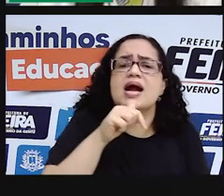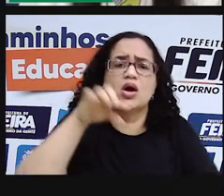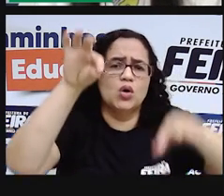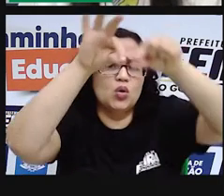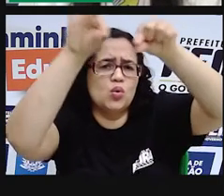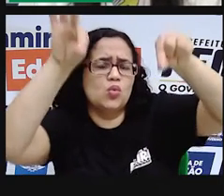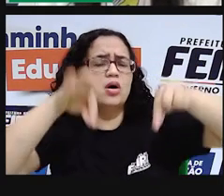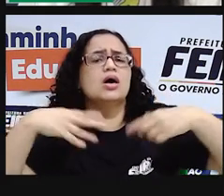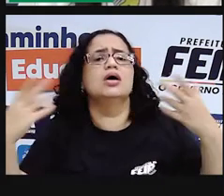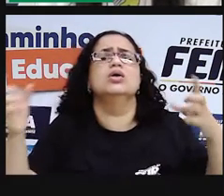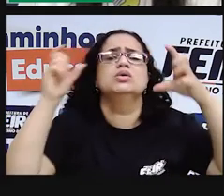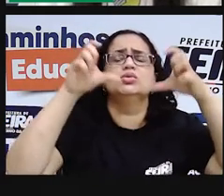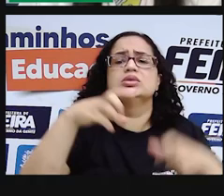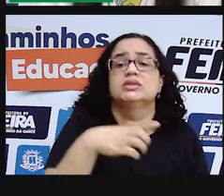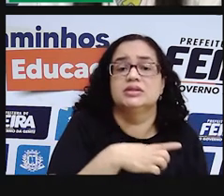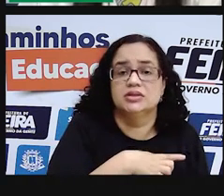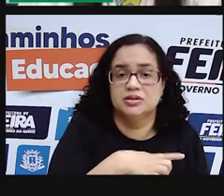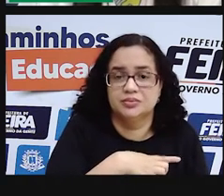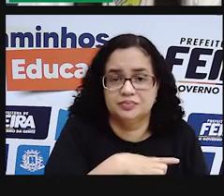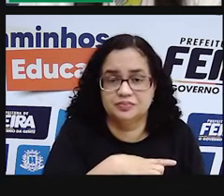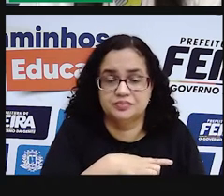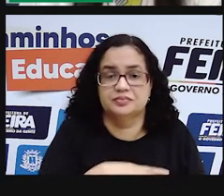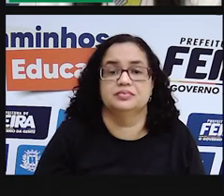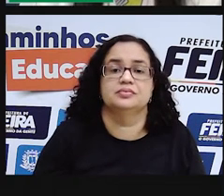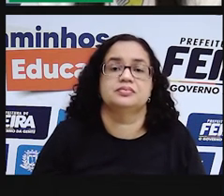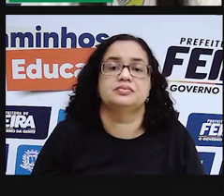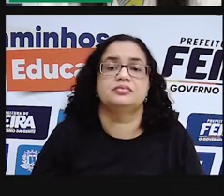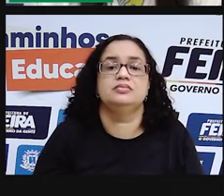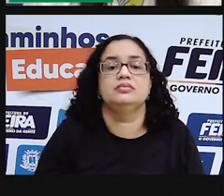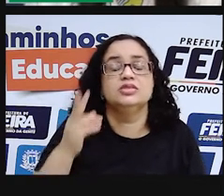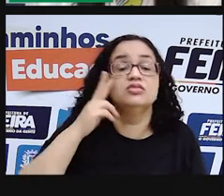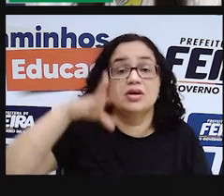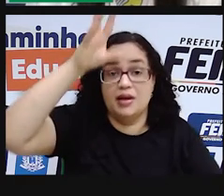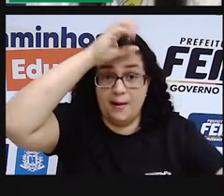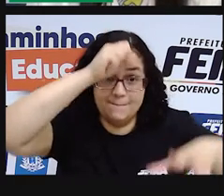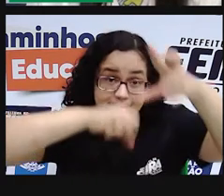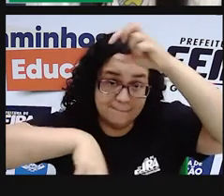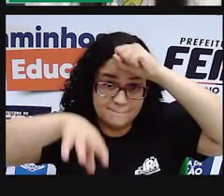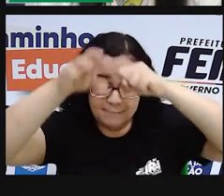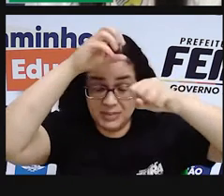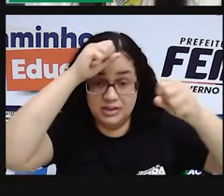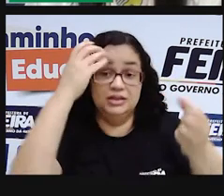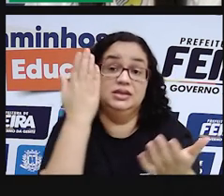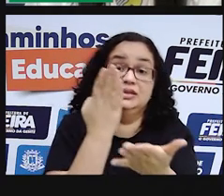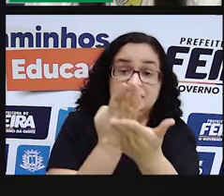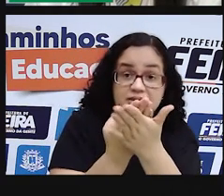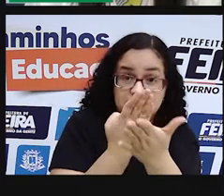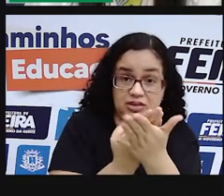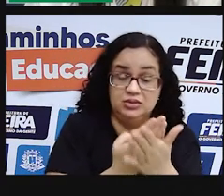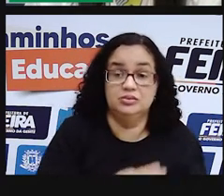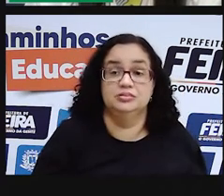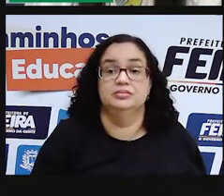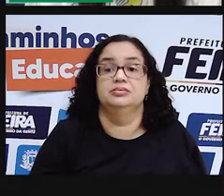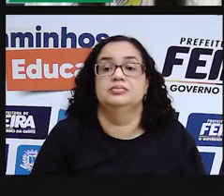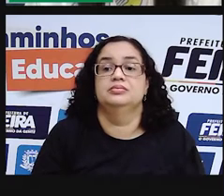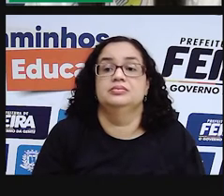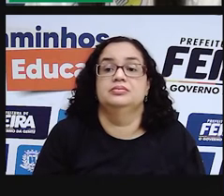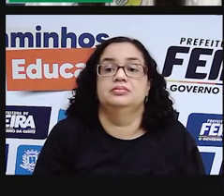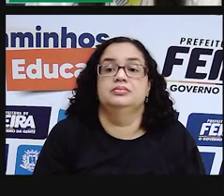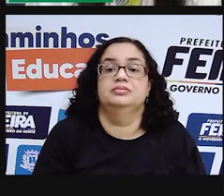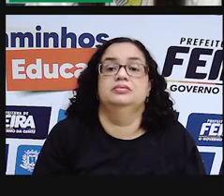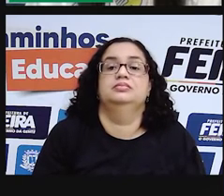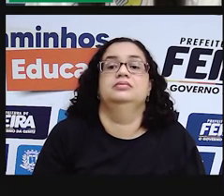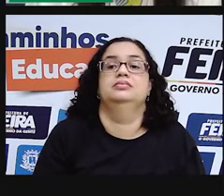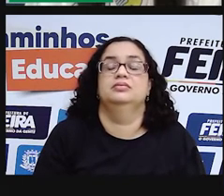De onde vêm as lagoas? É isso aí que a gente vai aprender nesta aula. Vamos continuar.